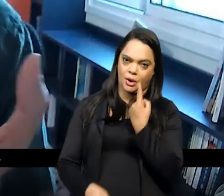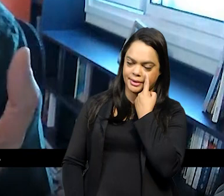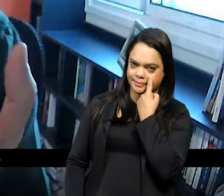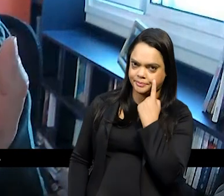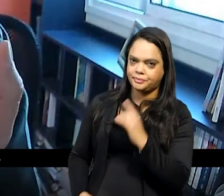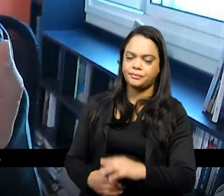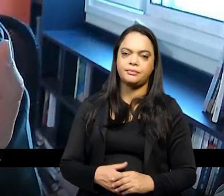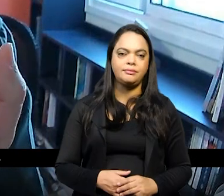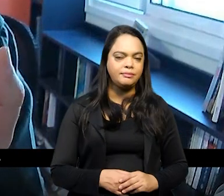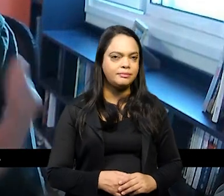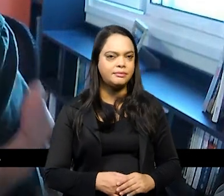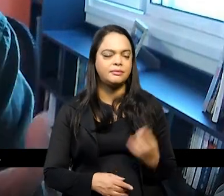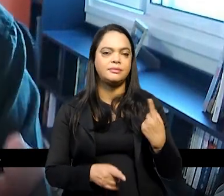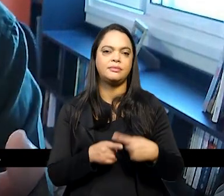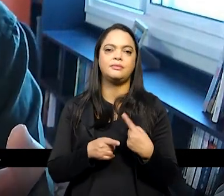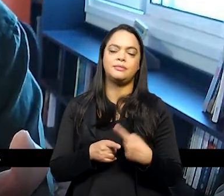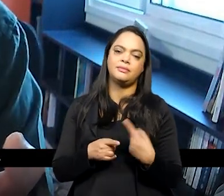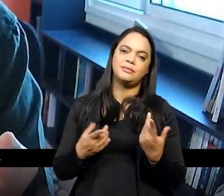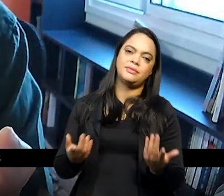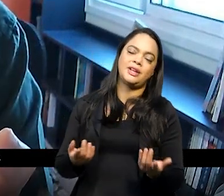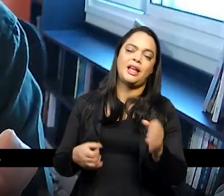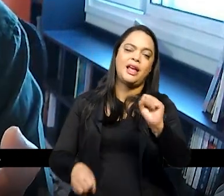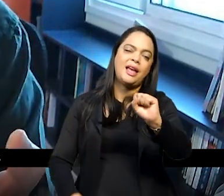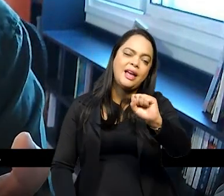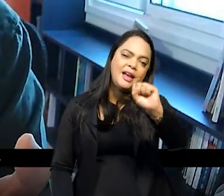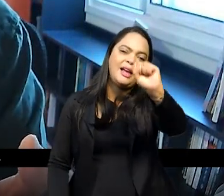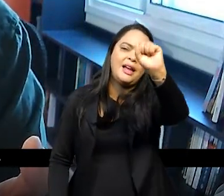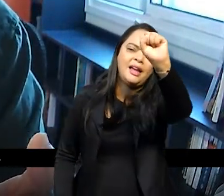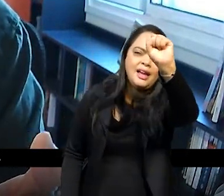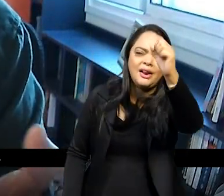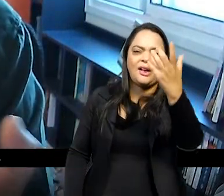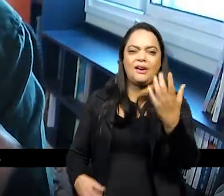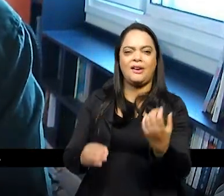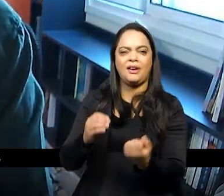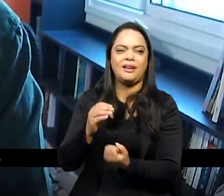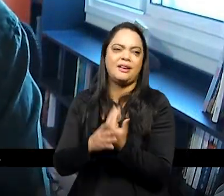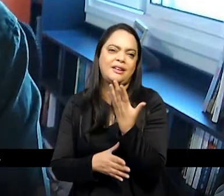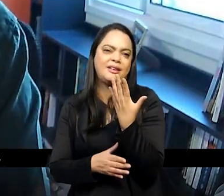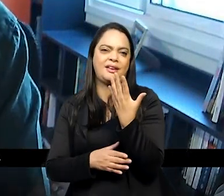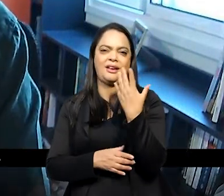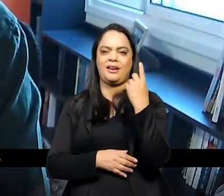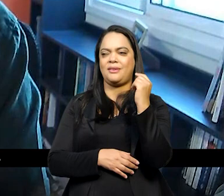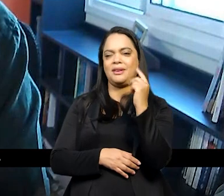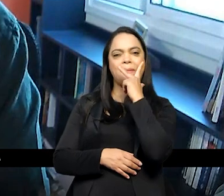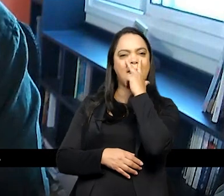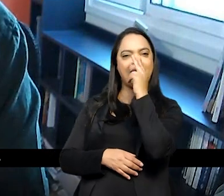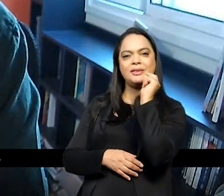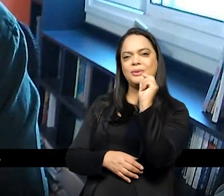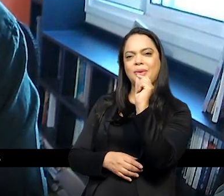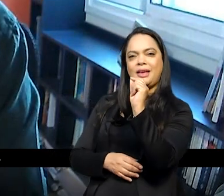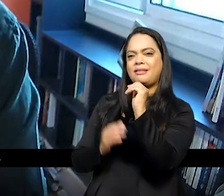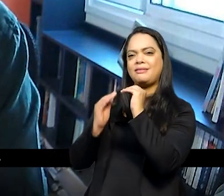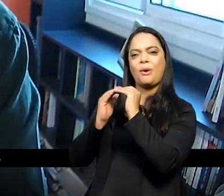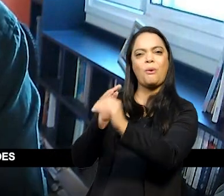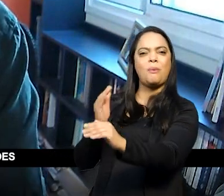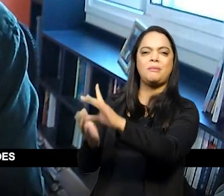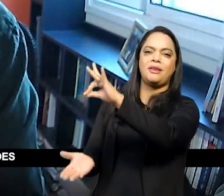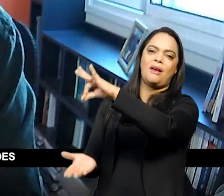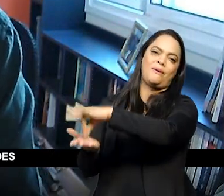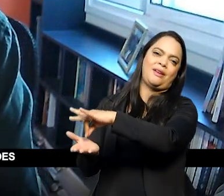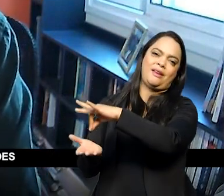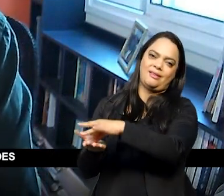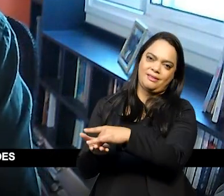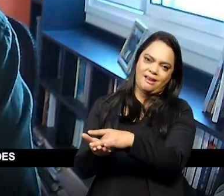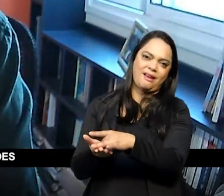porque a invenção de heróis meus caros minhas caras ela distorce a realidade ela